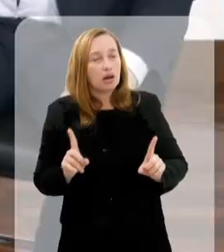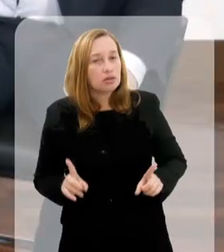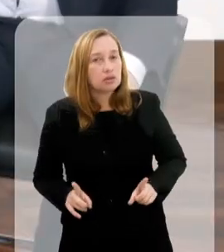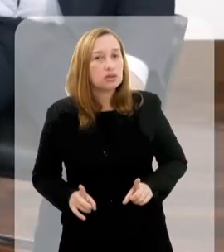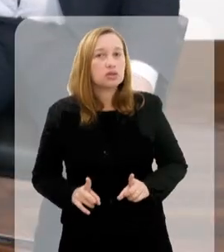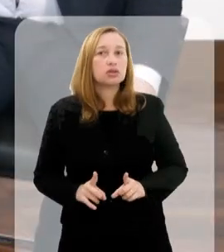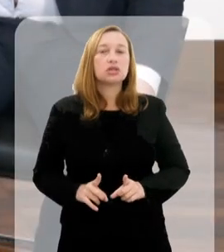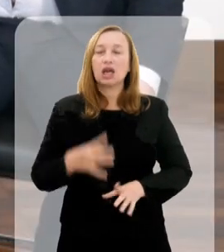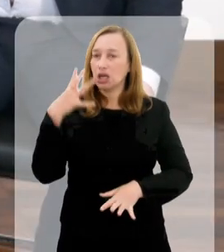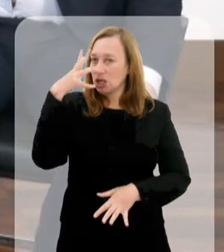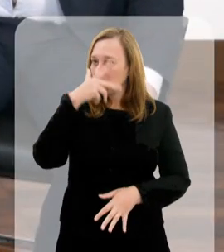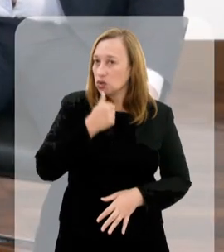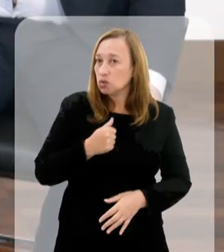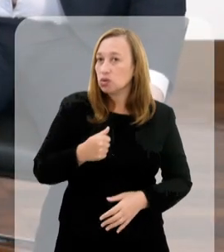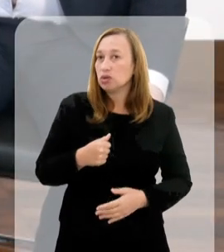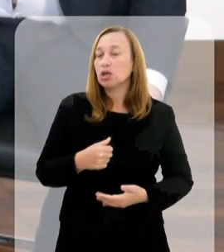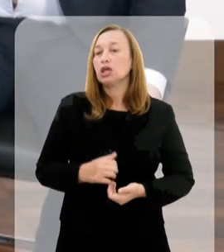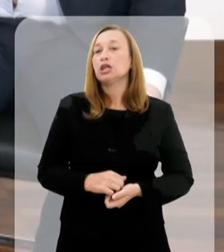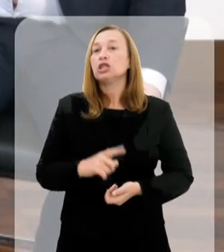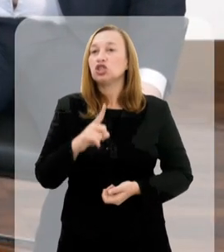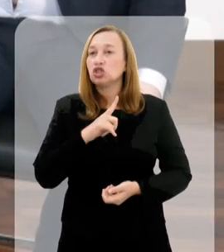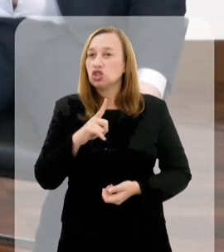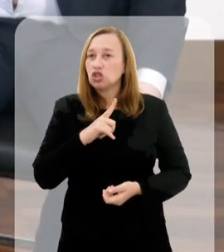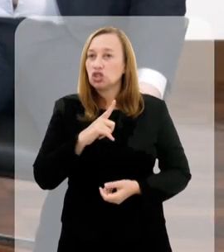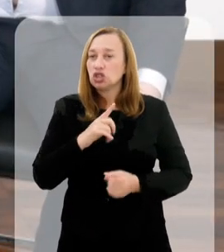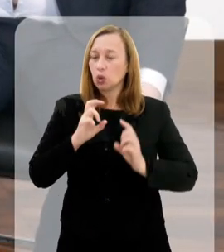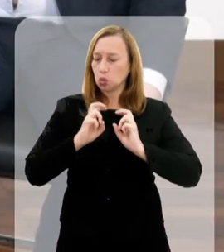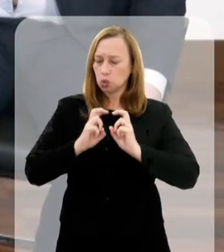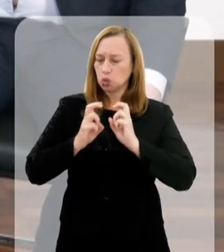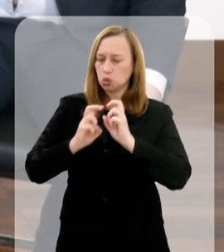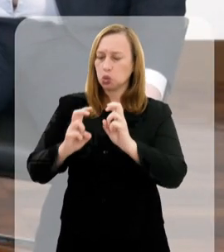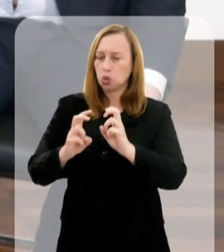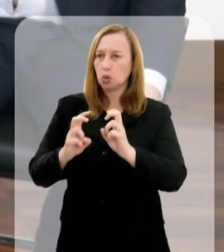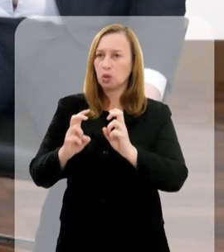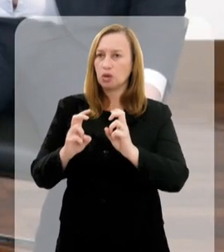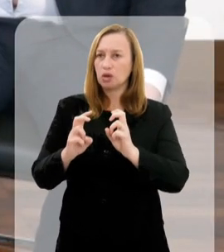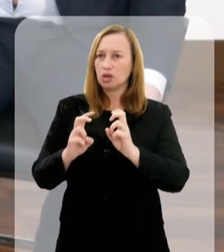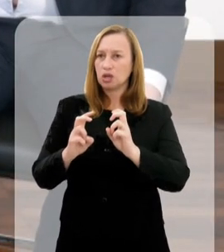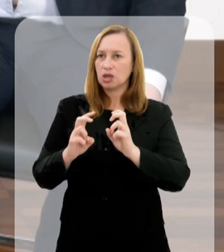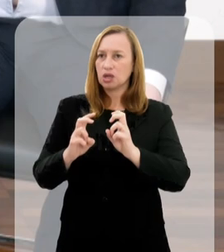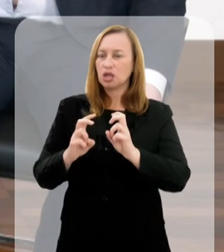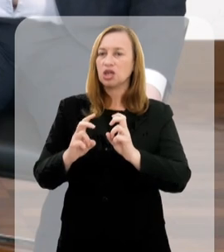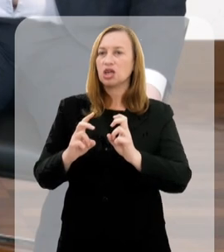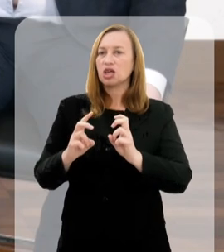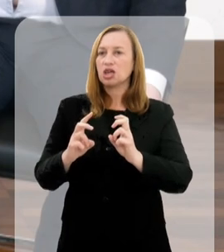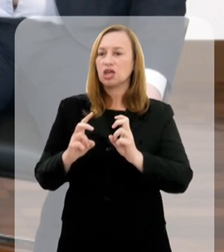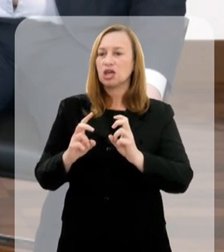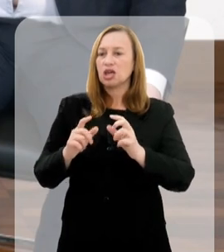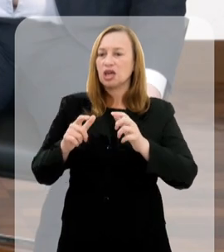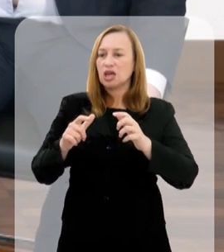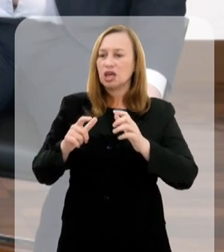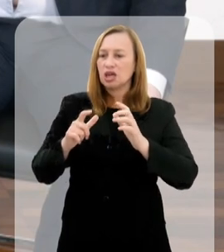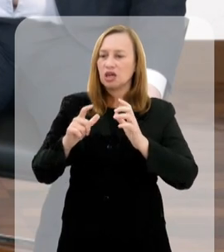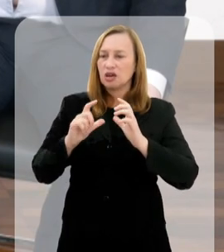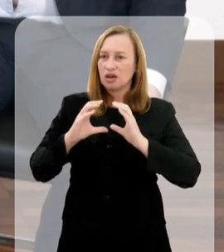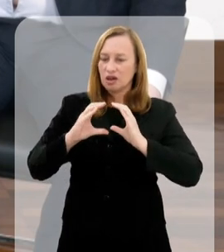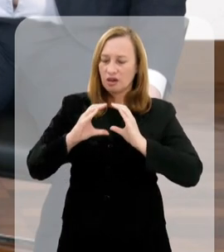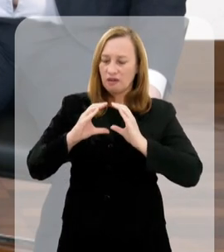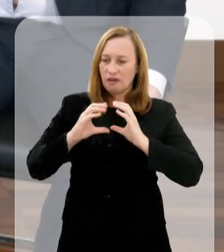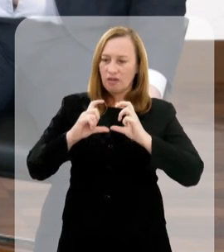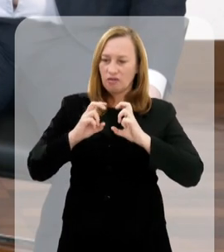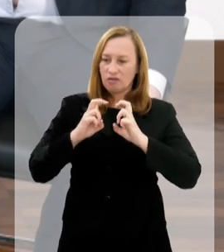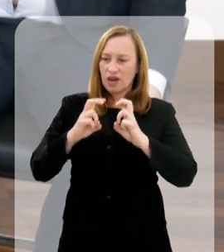mas ele é muito lindo. Tanto que tinham os trens parados e eu usei os vagões